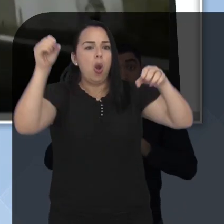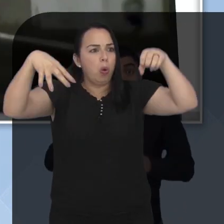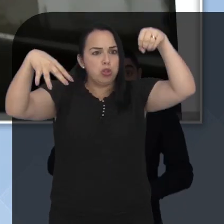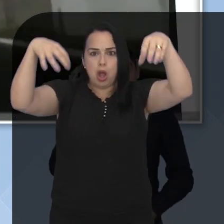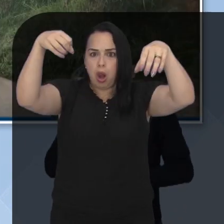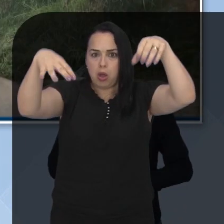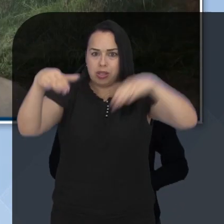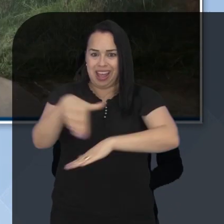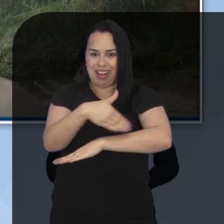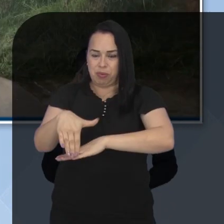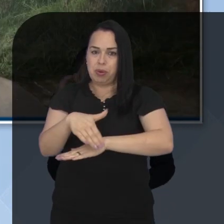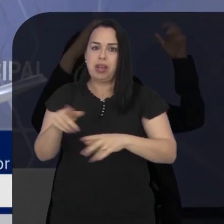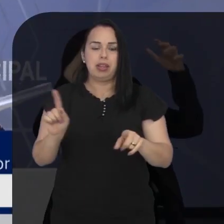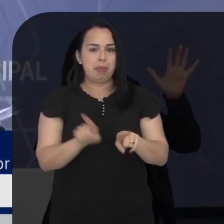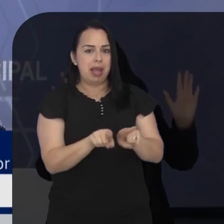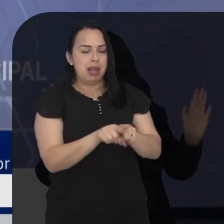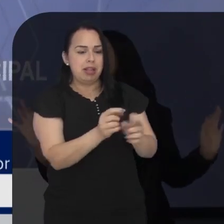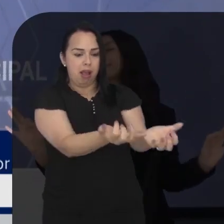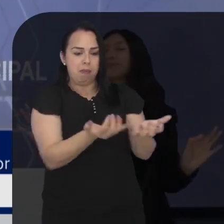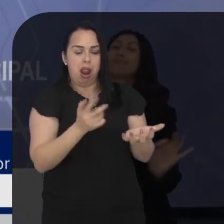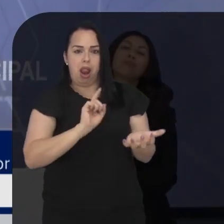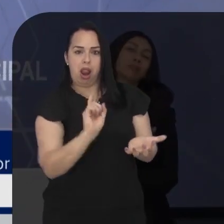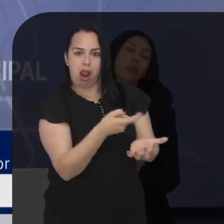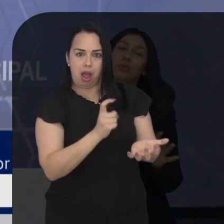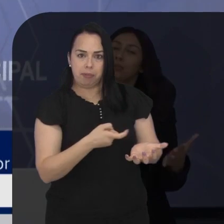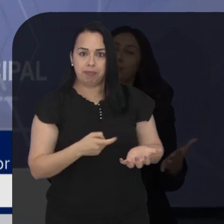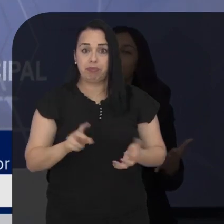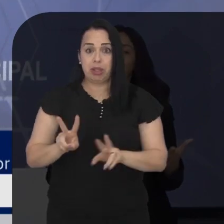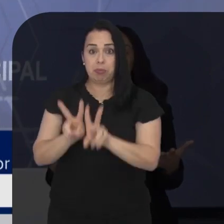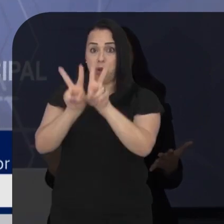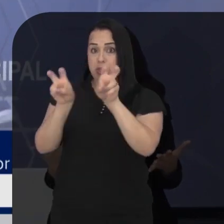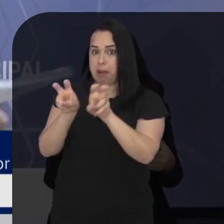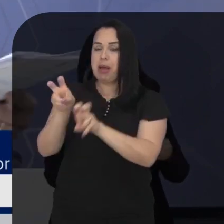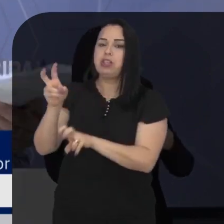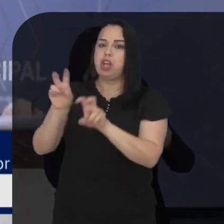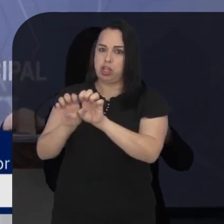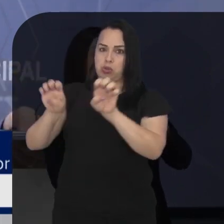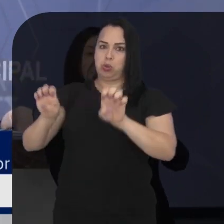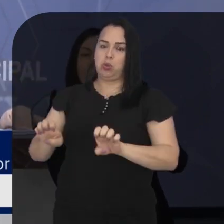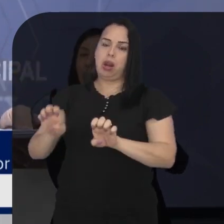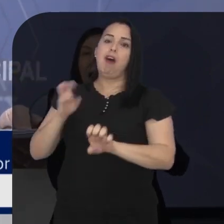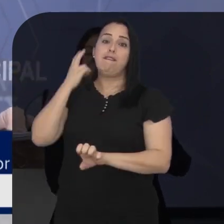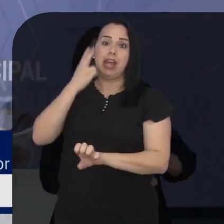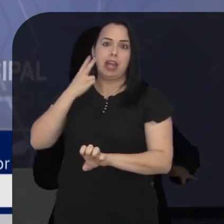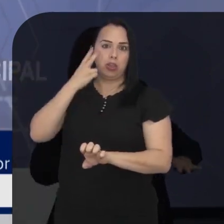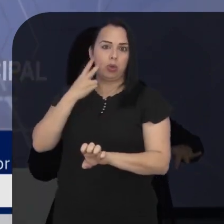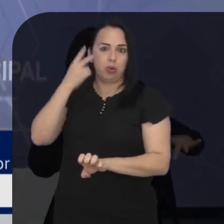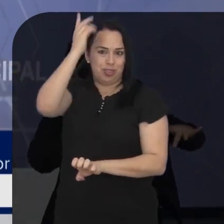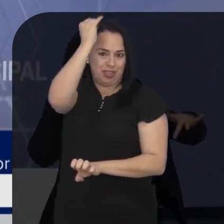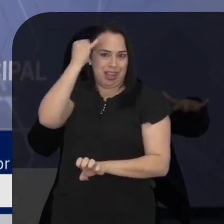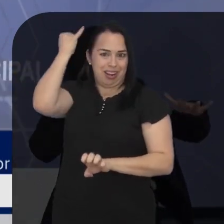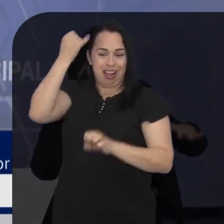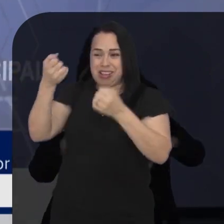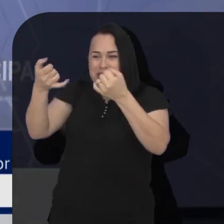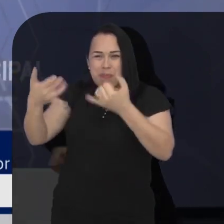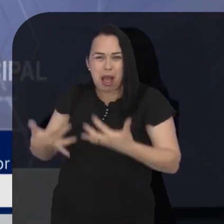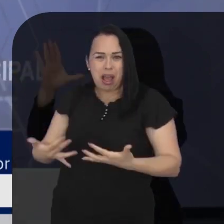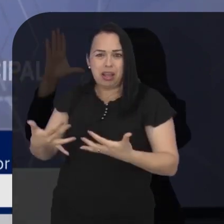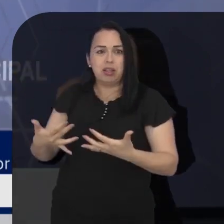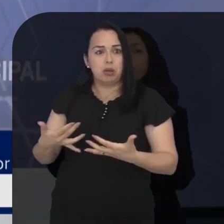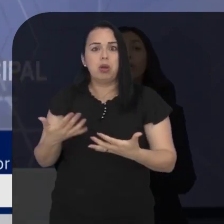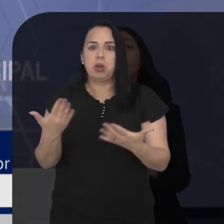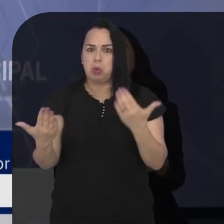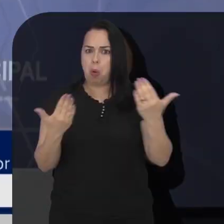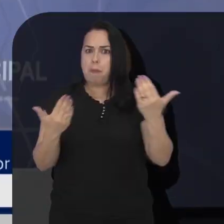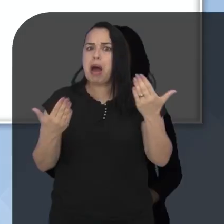de iluminação e capina. E a situação da infraestrutura da cidade foi o tema abordado pelo vereador doutor José Cláudio. Assim como